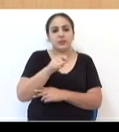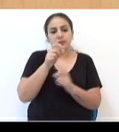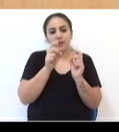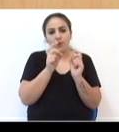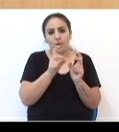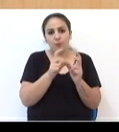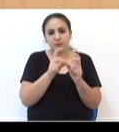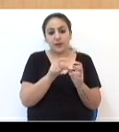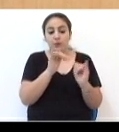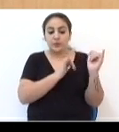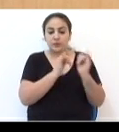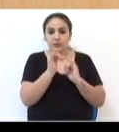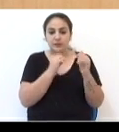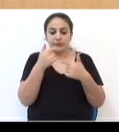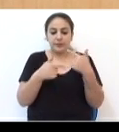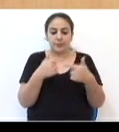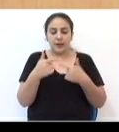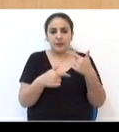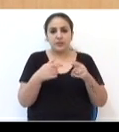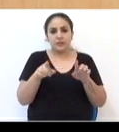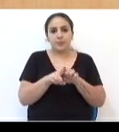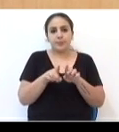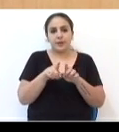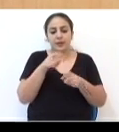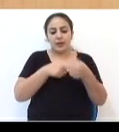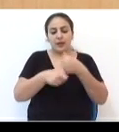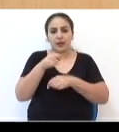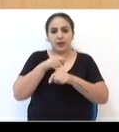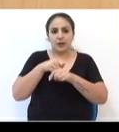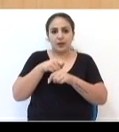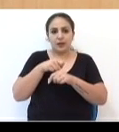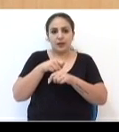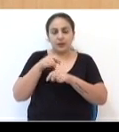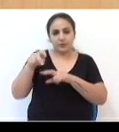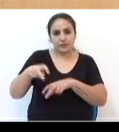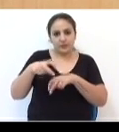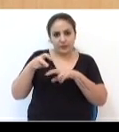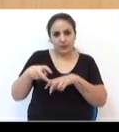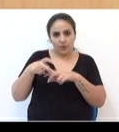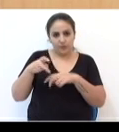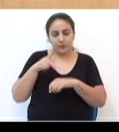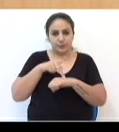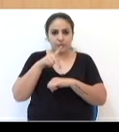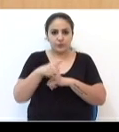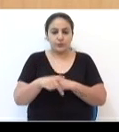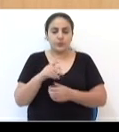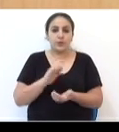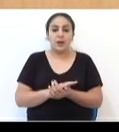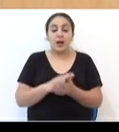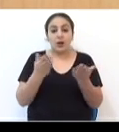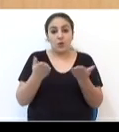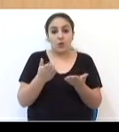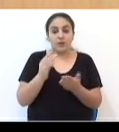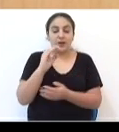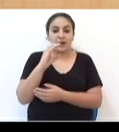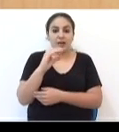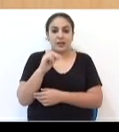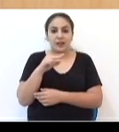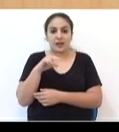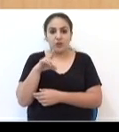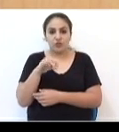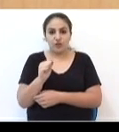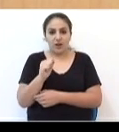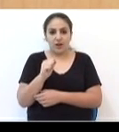Industrial de Serviços e de Agronegócio de Passo Fundo. Agora, a jornalista Cláudia Tainá nos traz